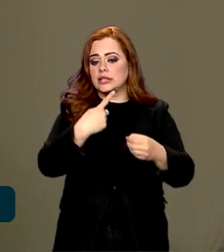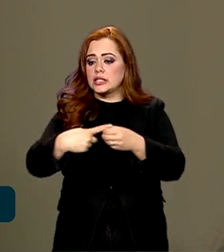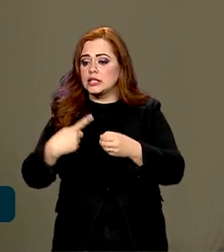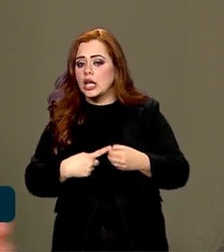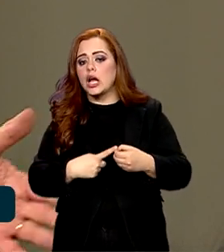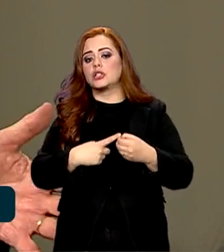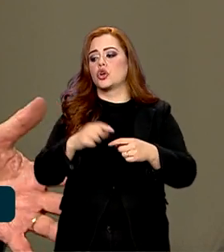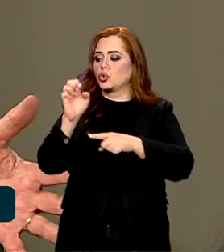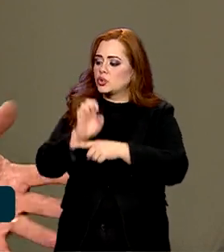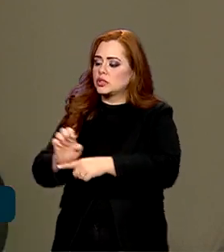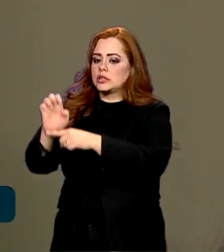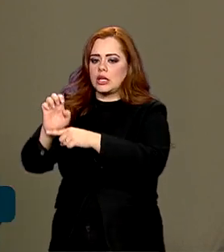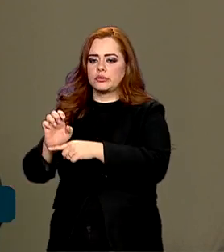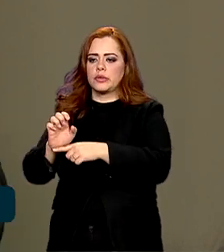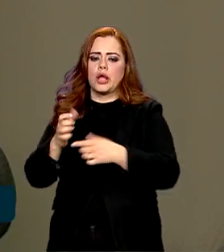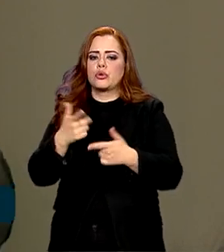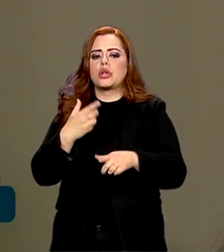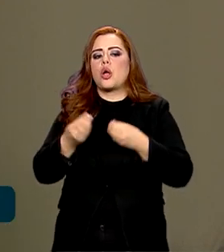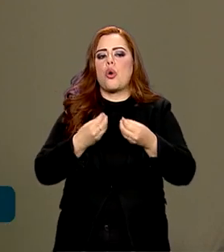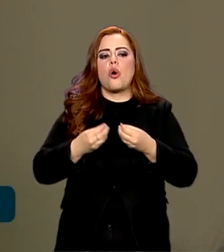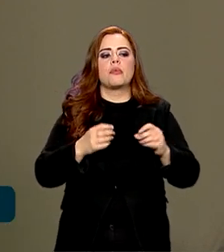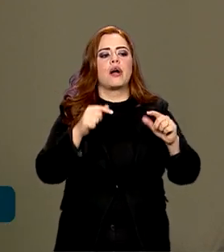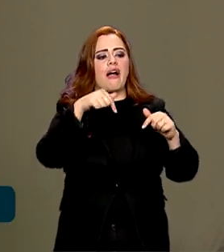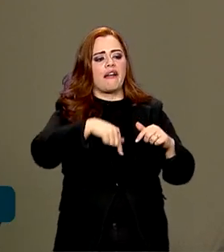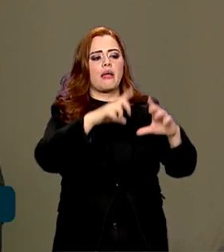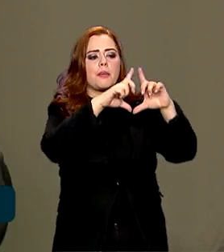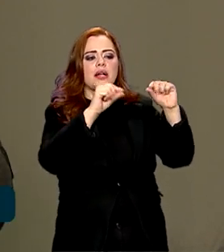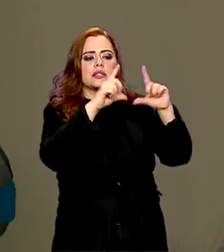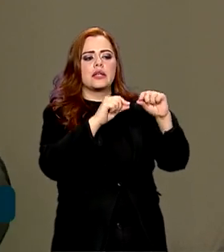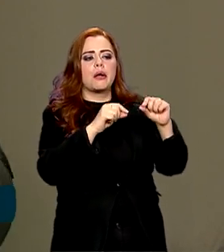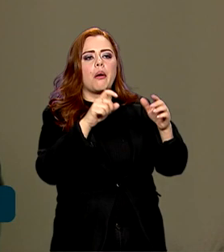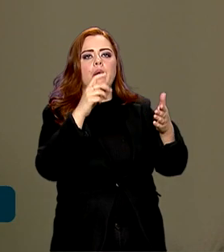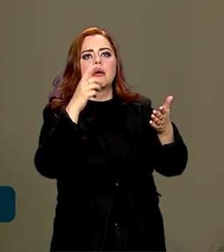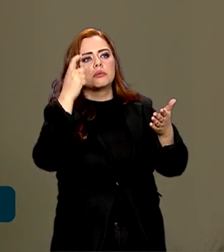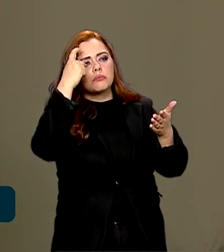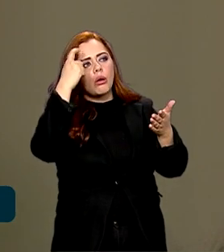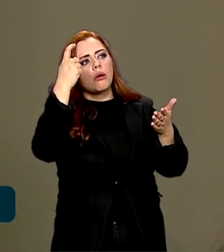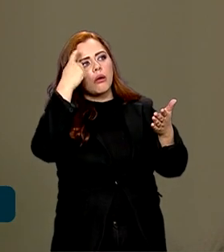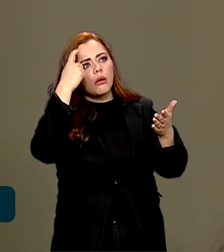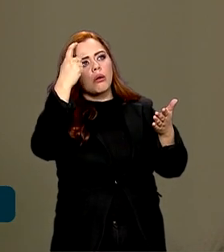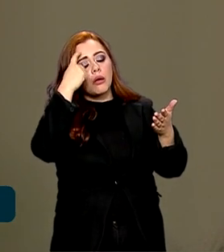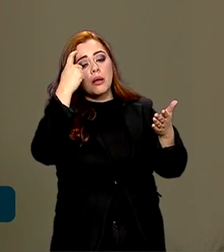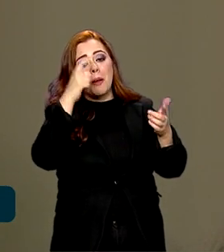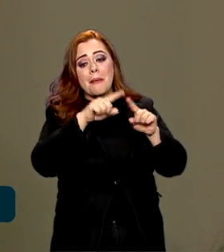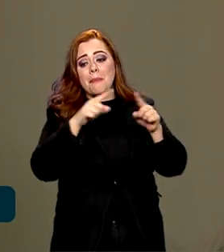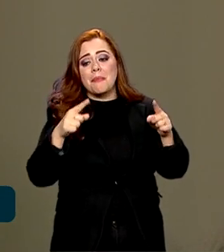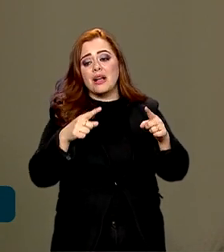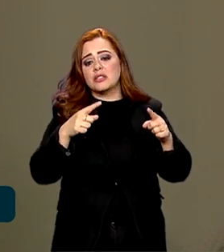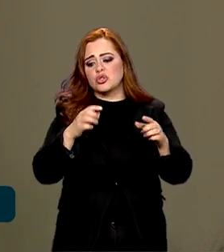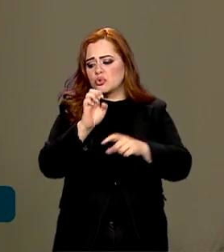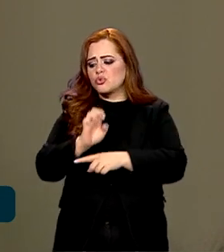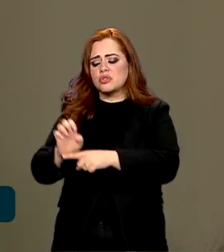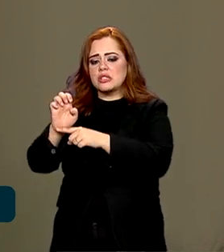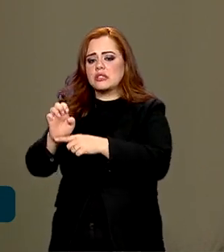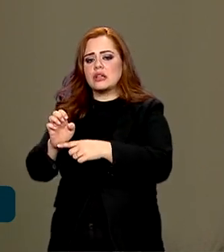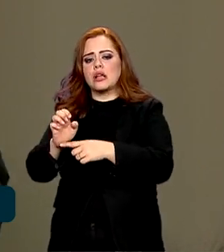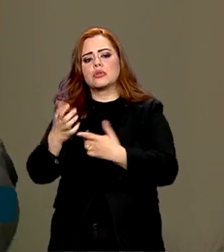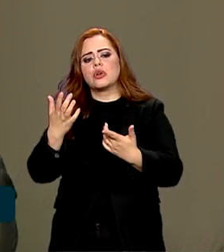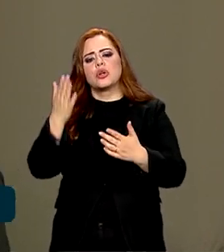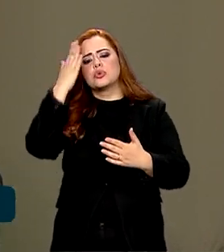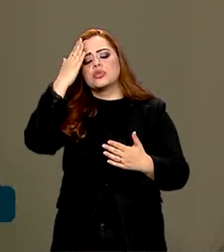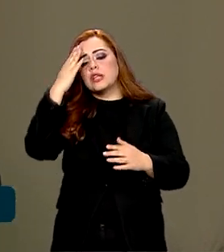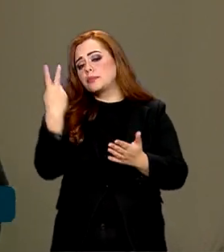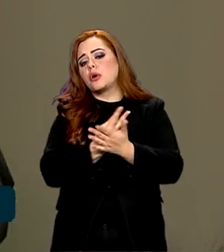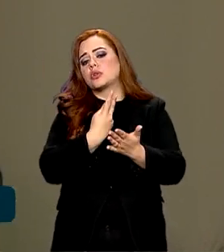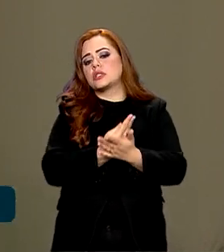Então, não adianta aqui de Brasília você ficar fazendo muito planejamento se você não escuta realmente quem está conduzindo a gestão pública, que são os